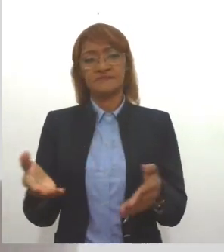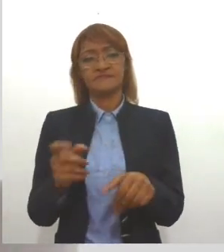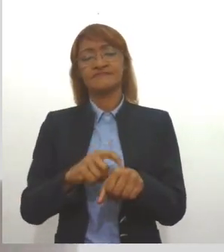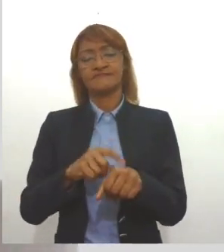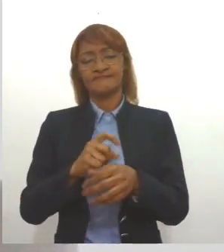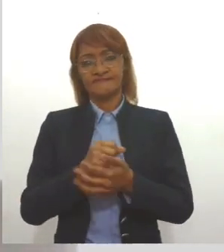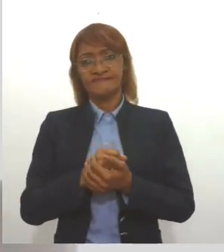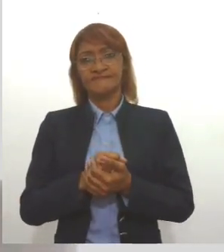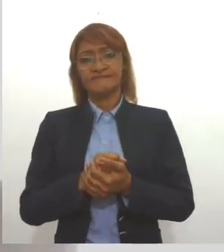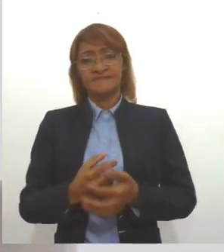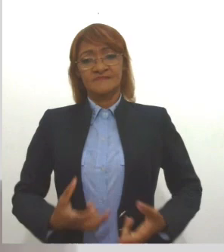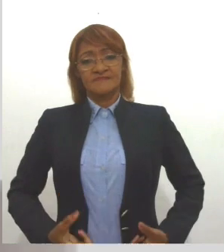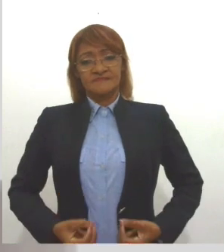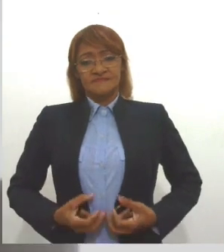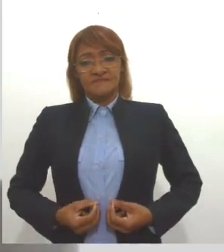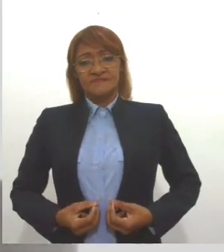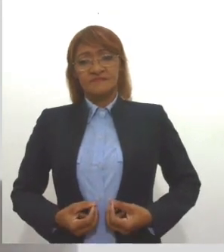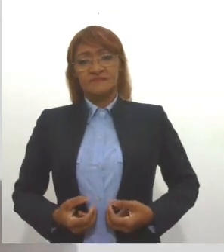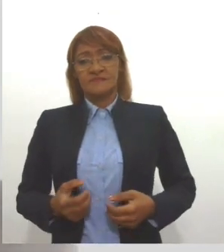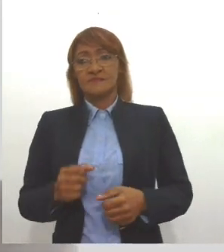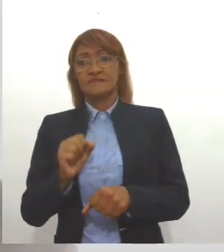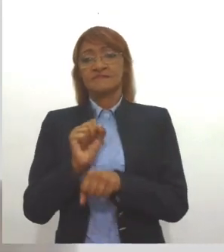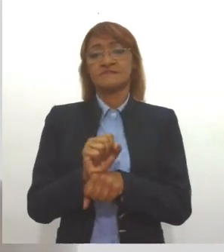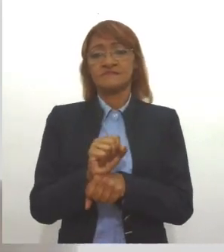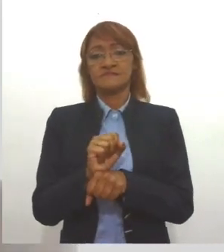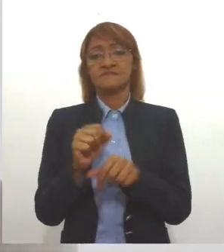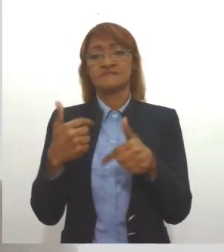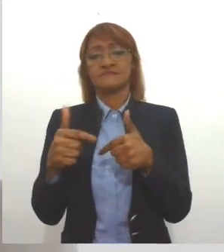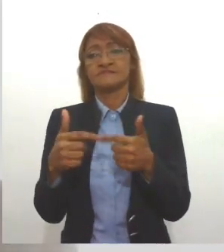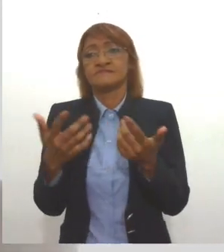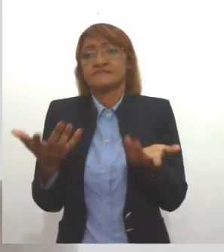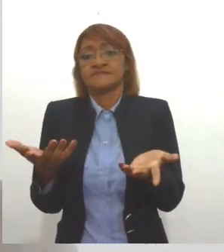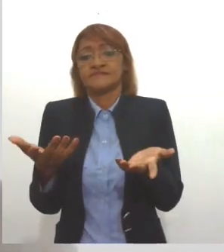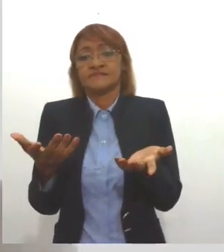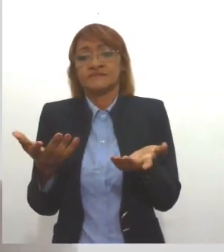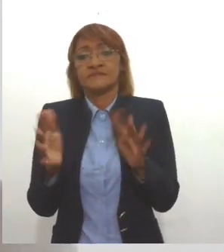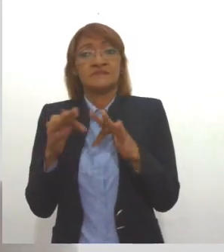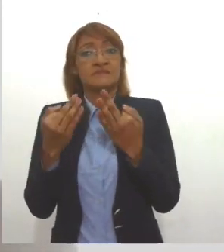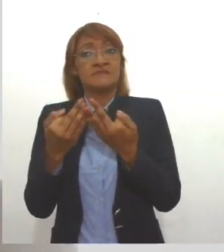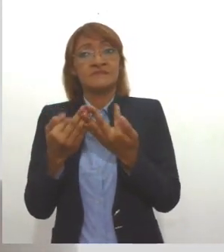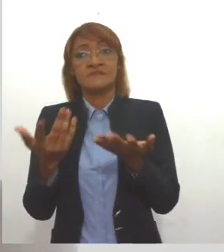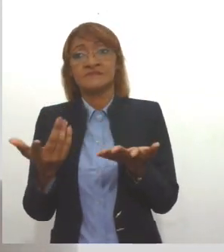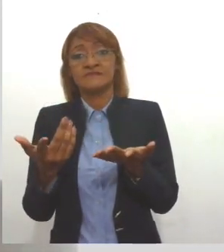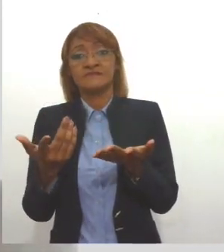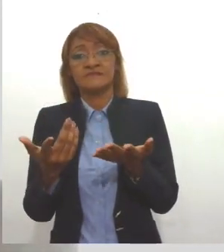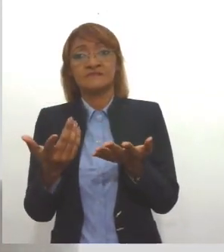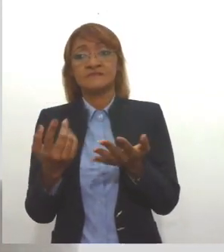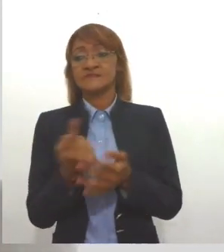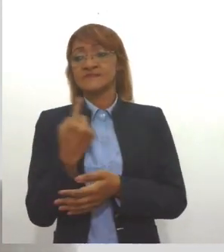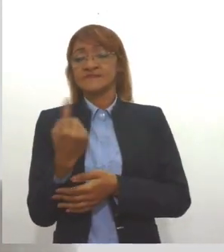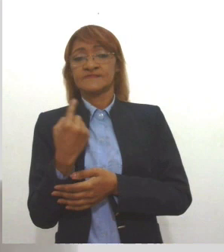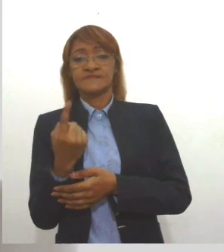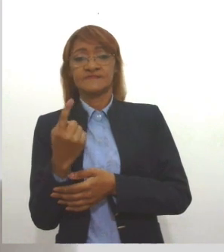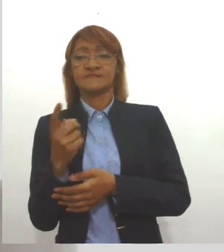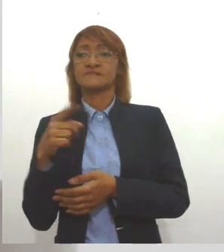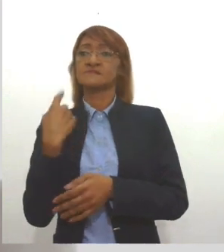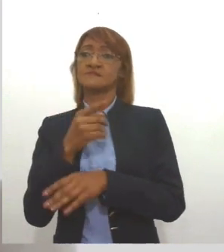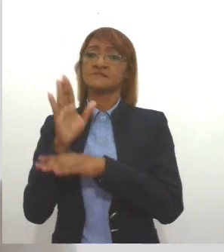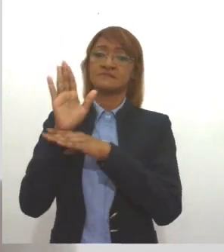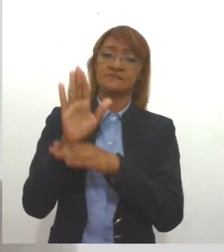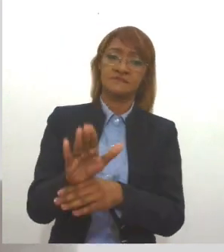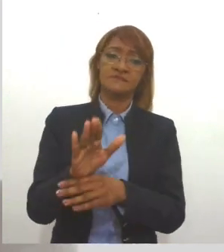pelo câncer, ela tem que parar de trabalhar, então a família fica desamparada, e a nossa assessoria jurídica ajuda na entrada do